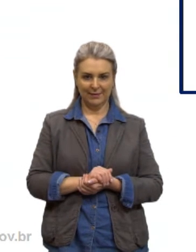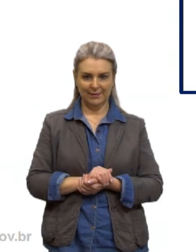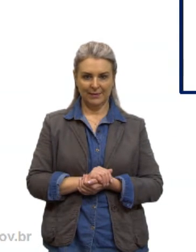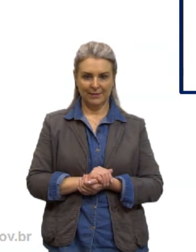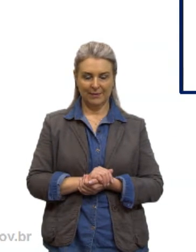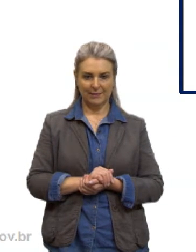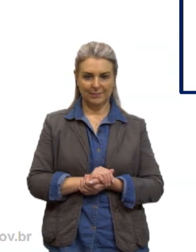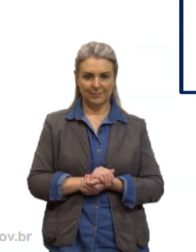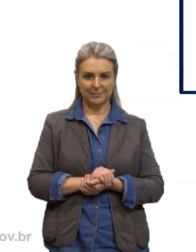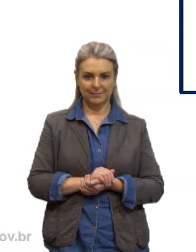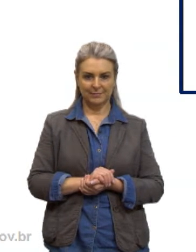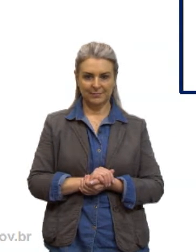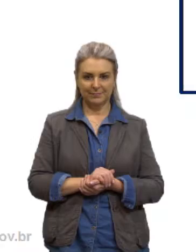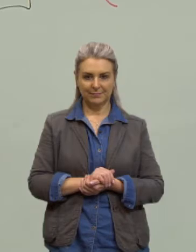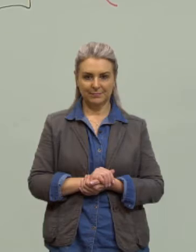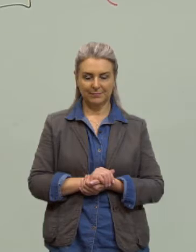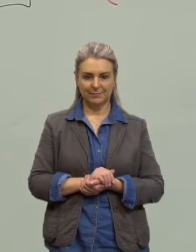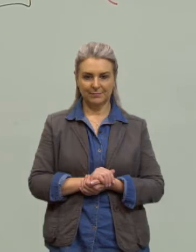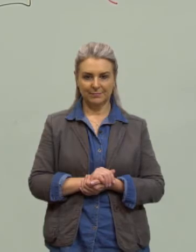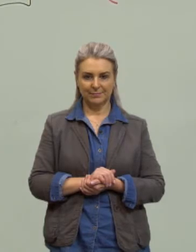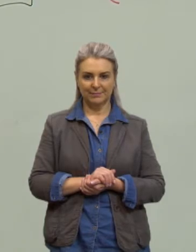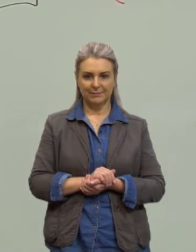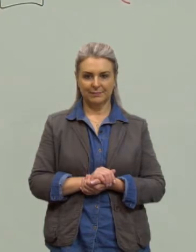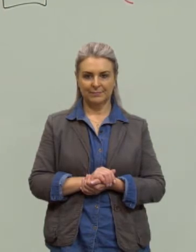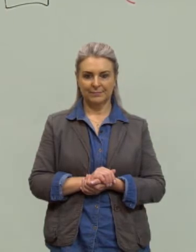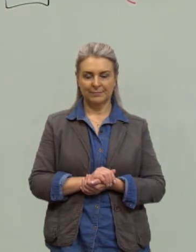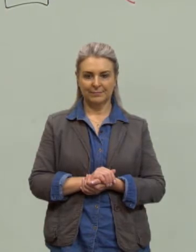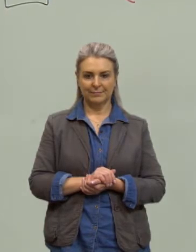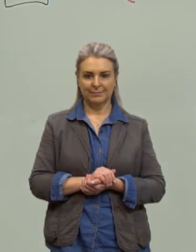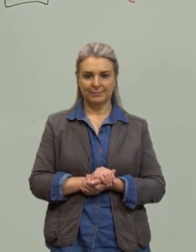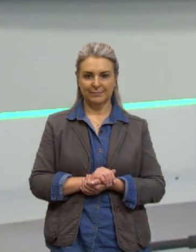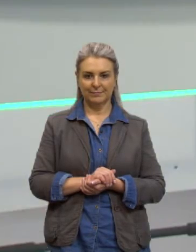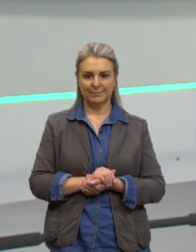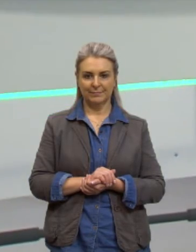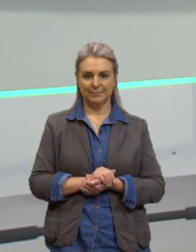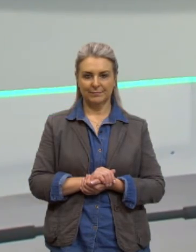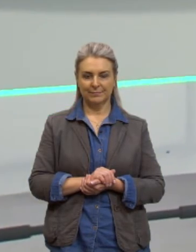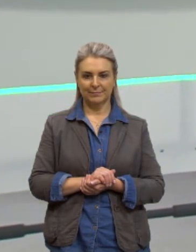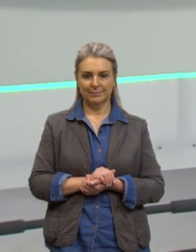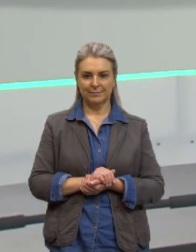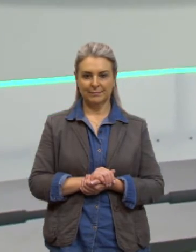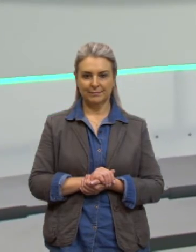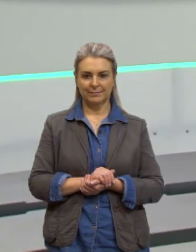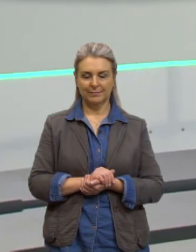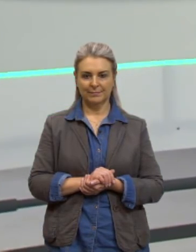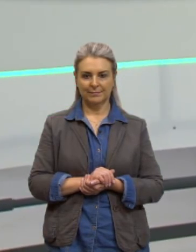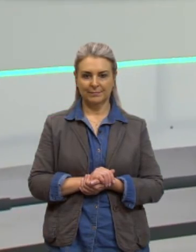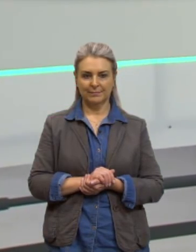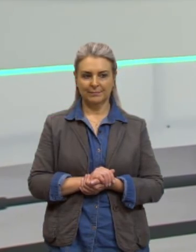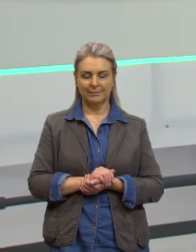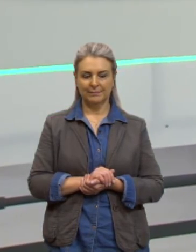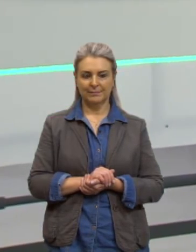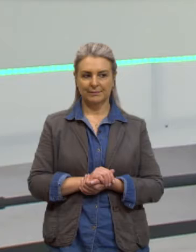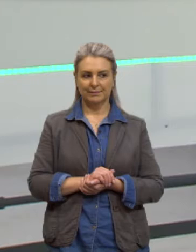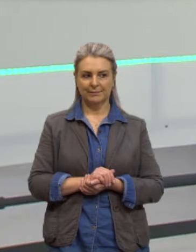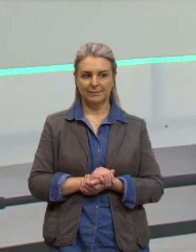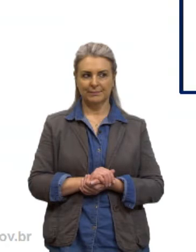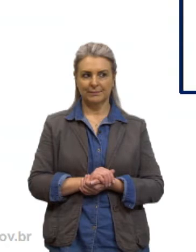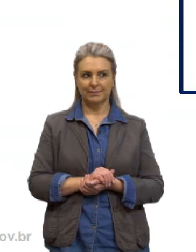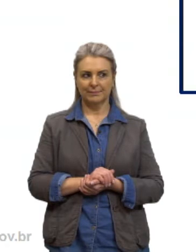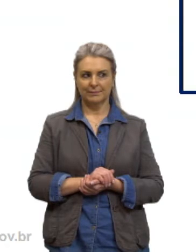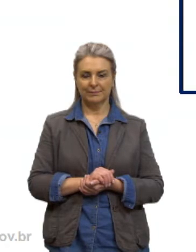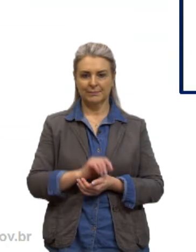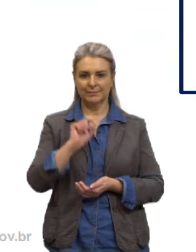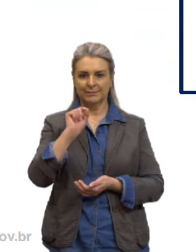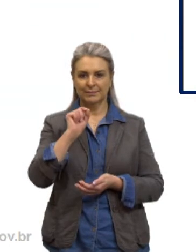papelzinho onde vocês estejam anotando e vamos lá vamos tentar essas essas nossas progressões o que